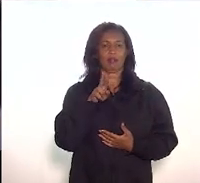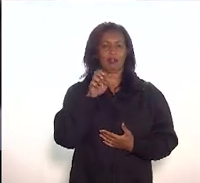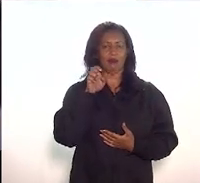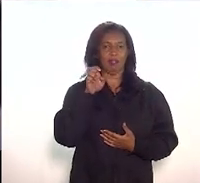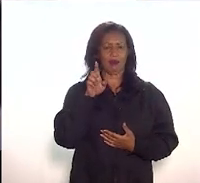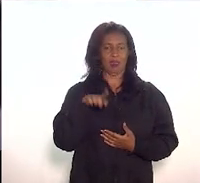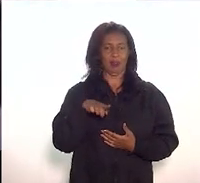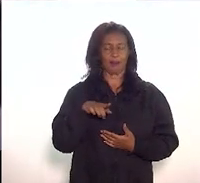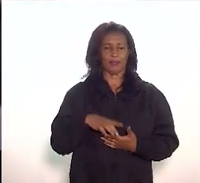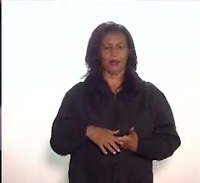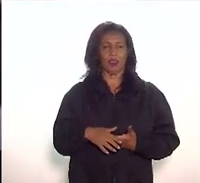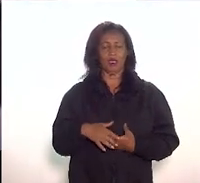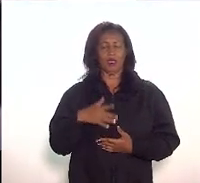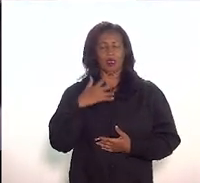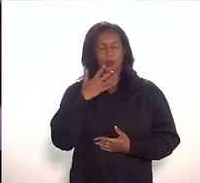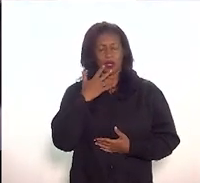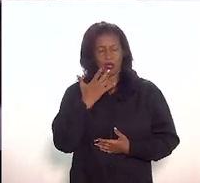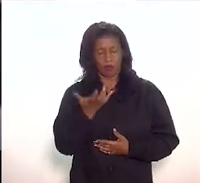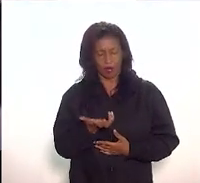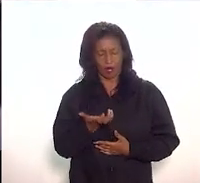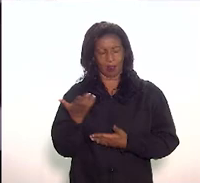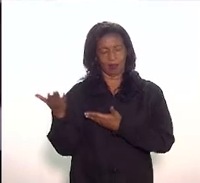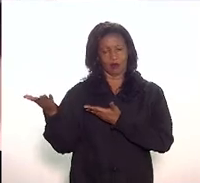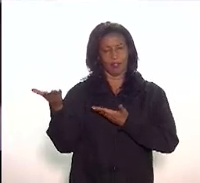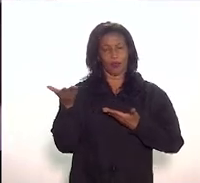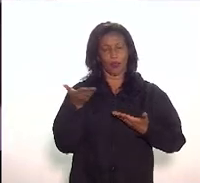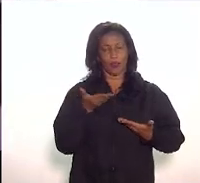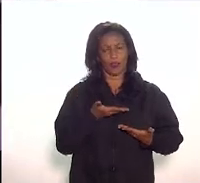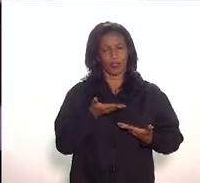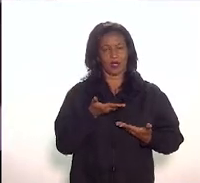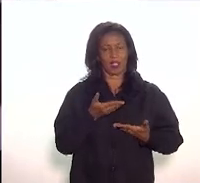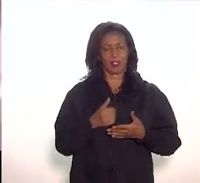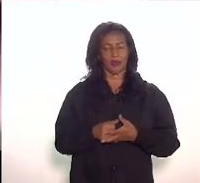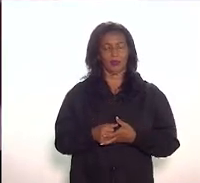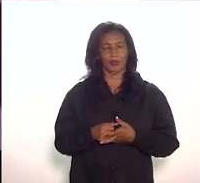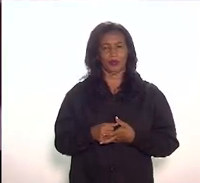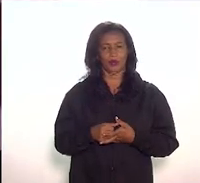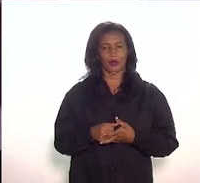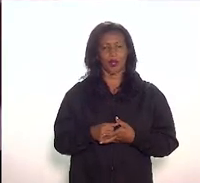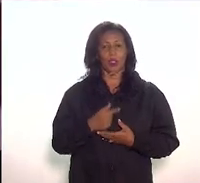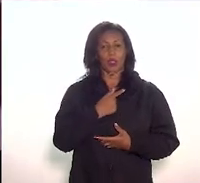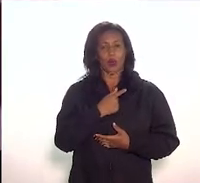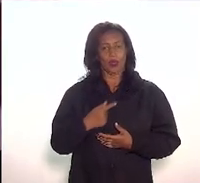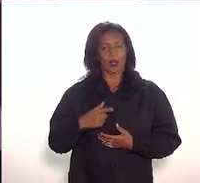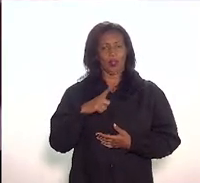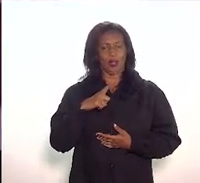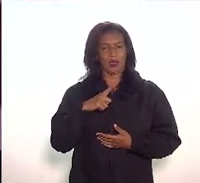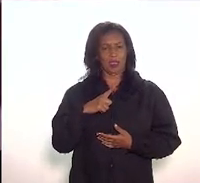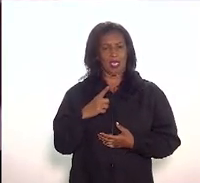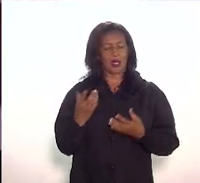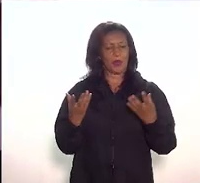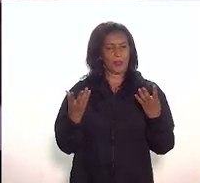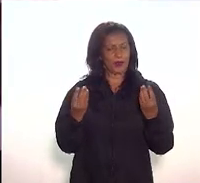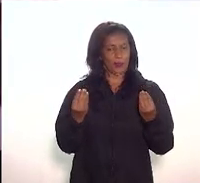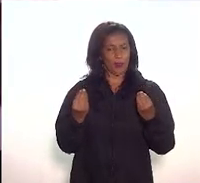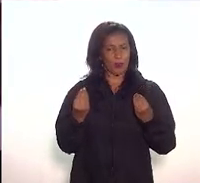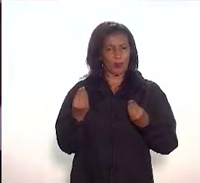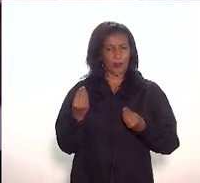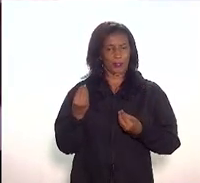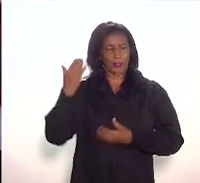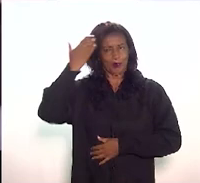que foram convidados e que estou vendo que tem bastante uma presença significativa